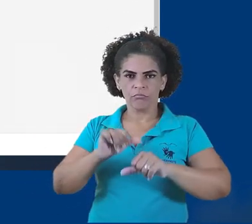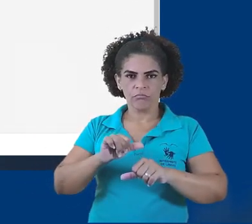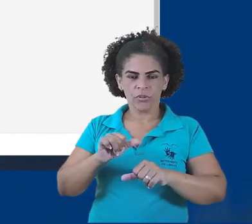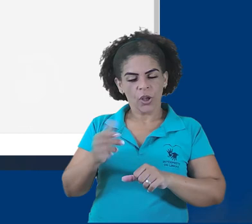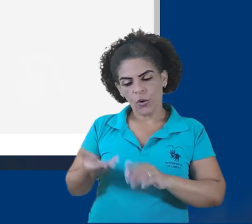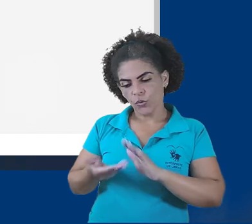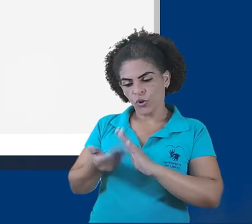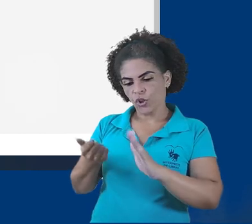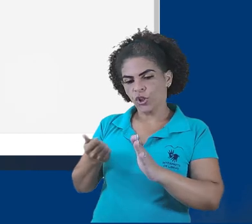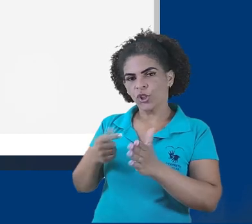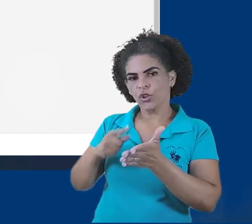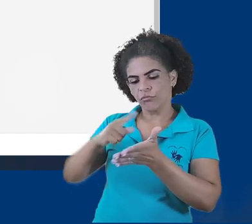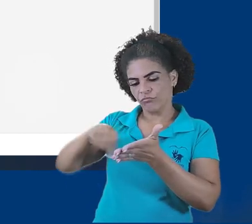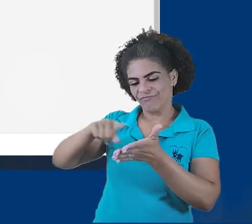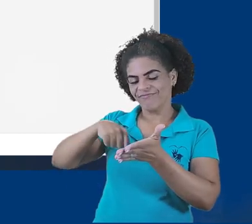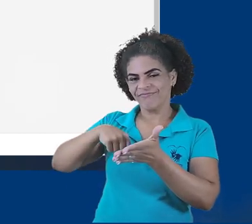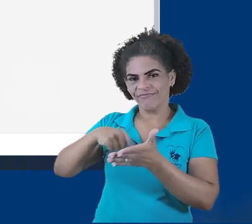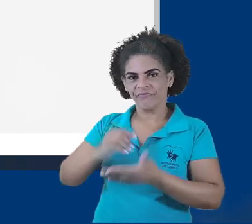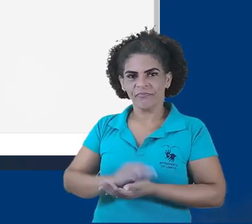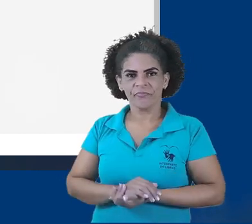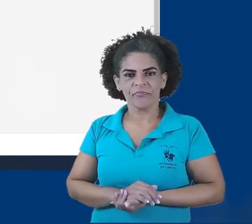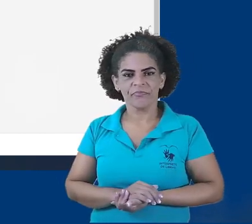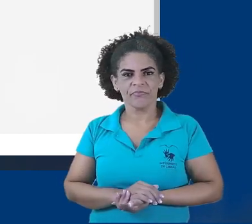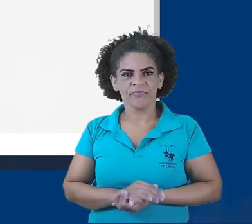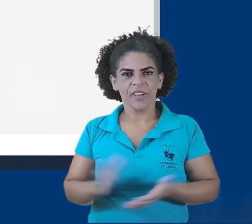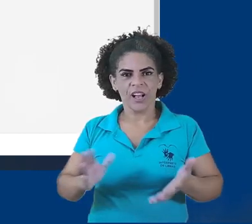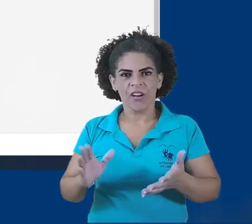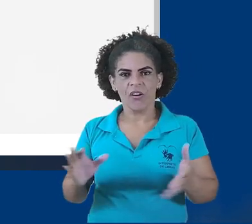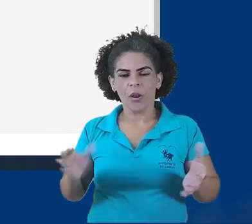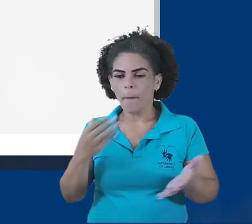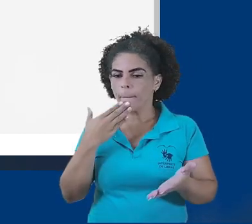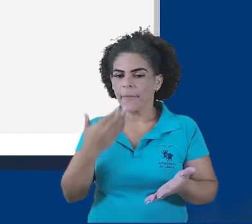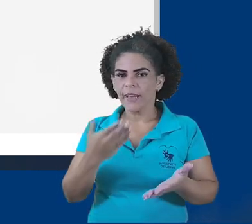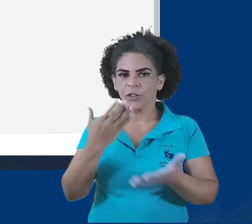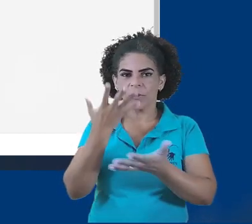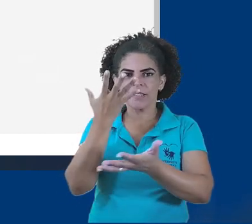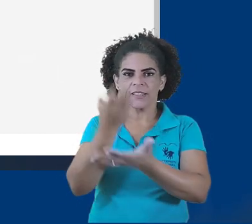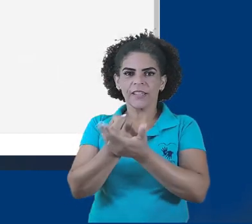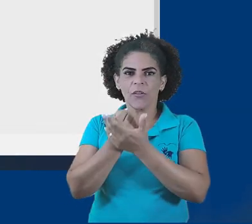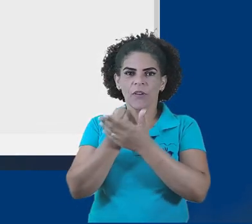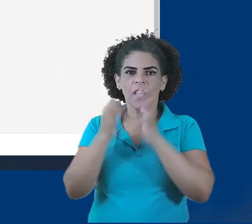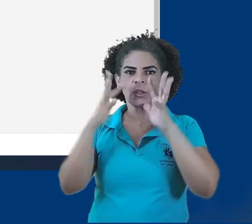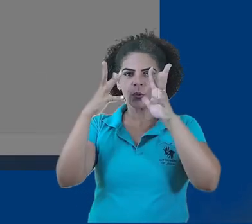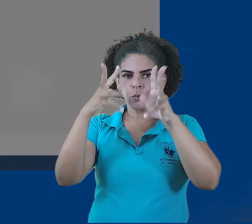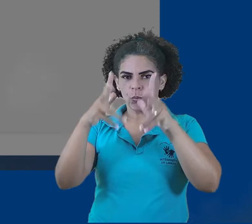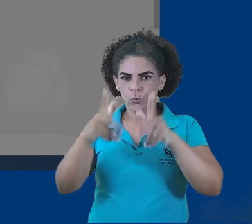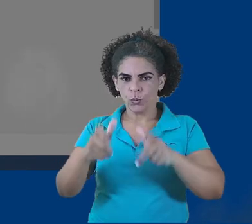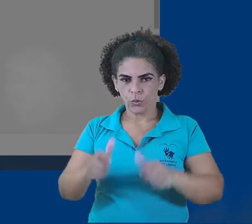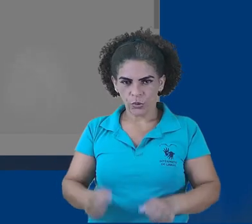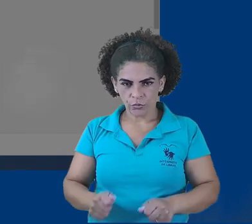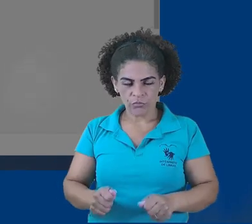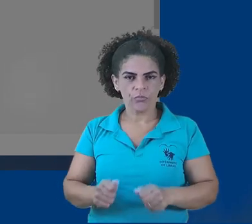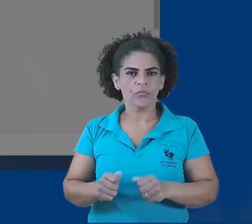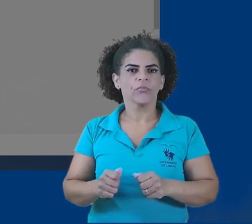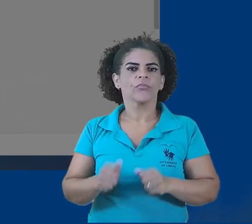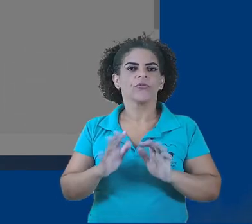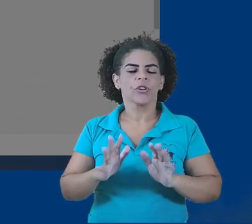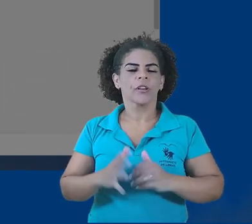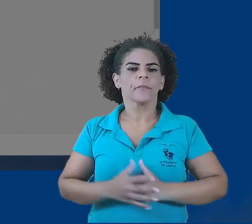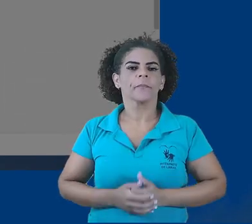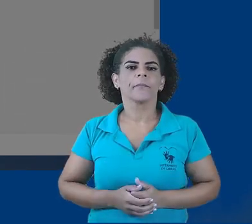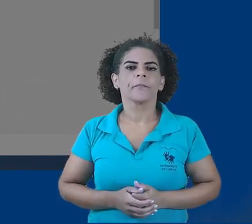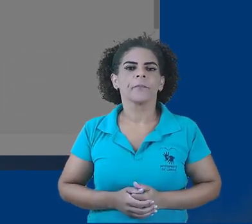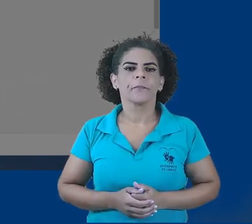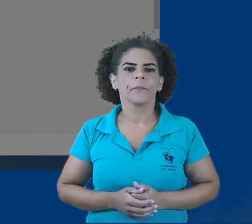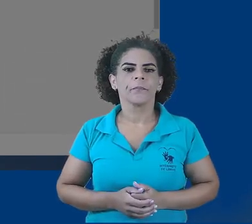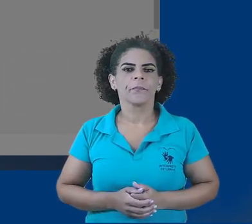o estudante, então eu desmarco esta caixa de seleção no fundo e peço para salvar as mudanças. As mudanças na nota